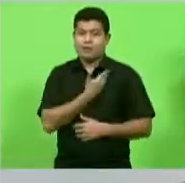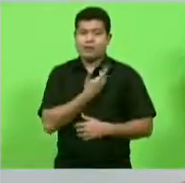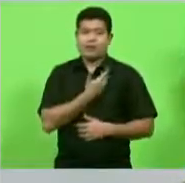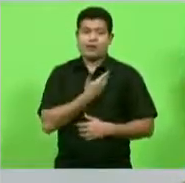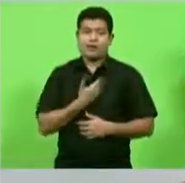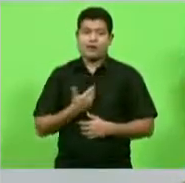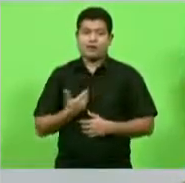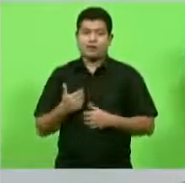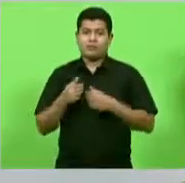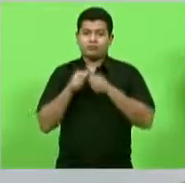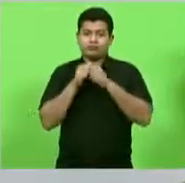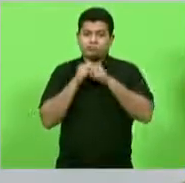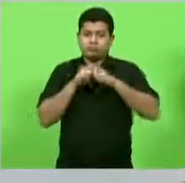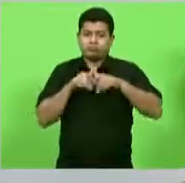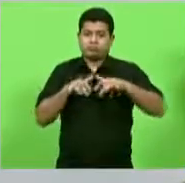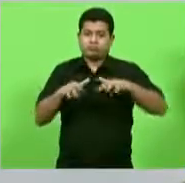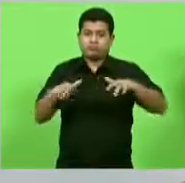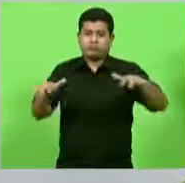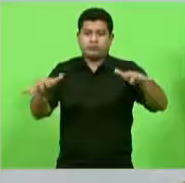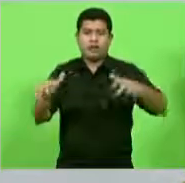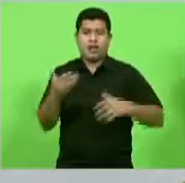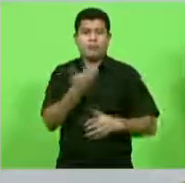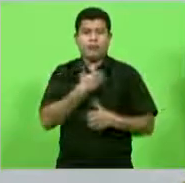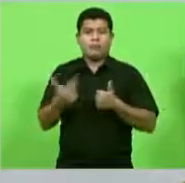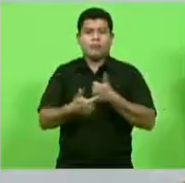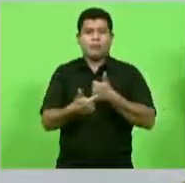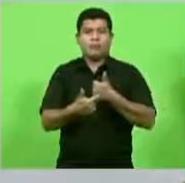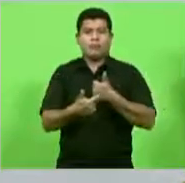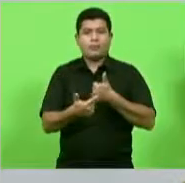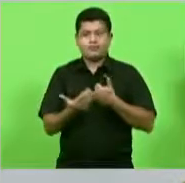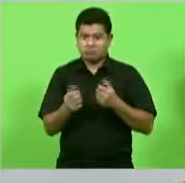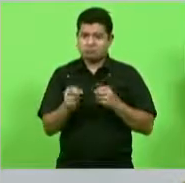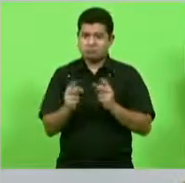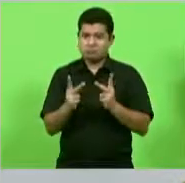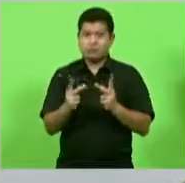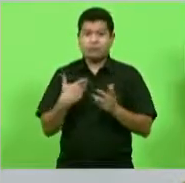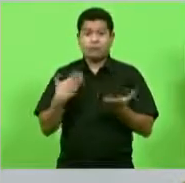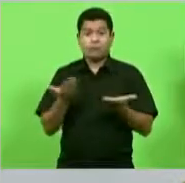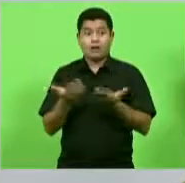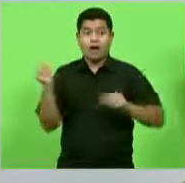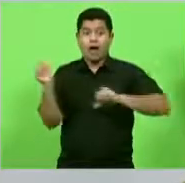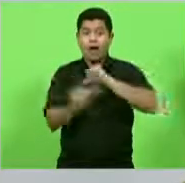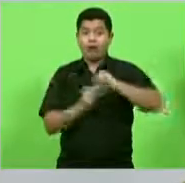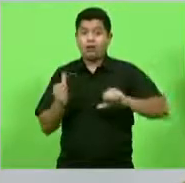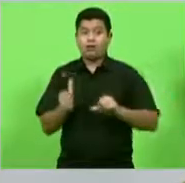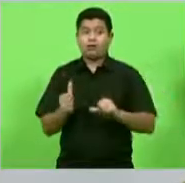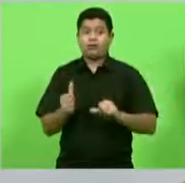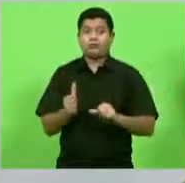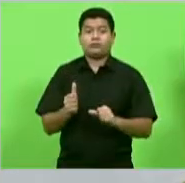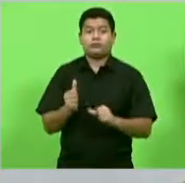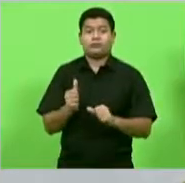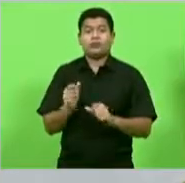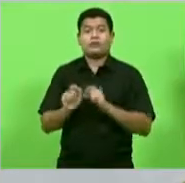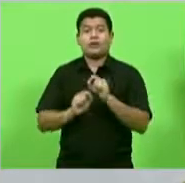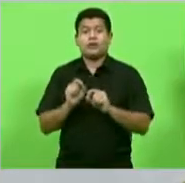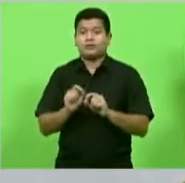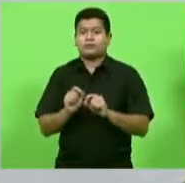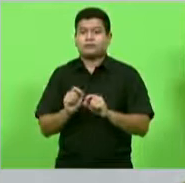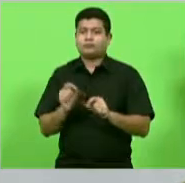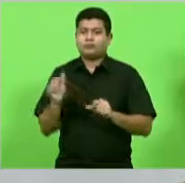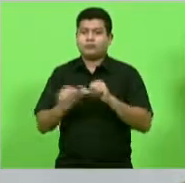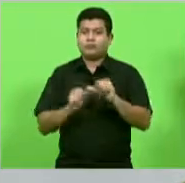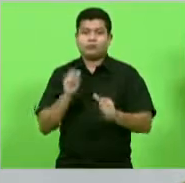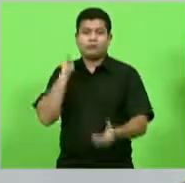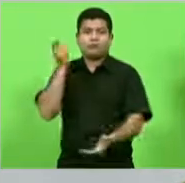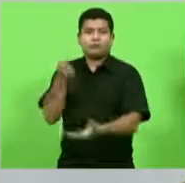e vão divulgar isso ok só que agora foi permitida o impulsionamento pago é